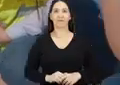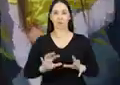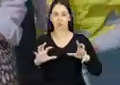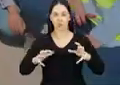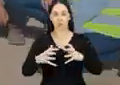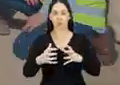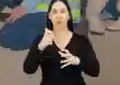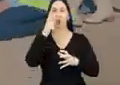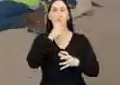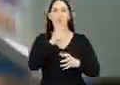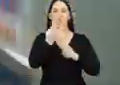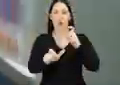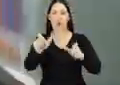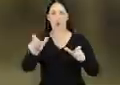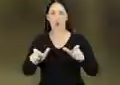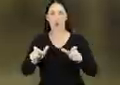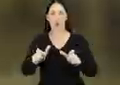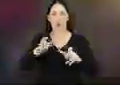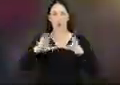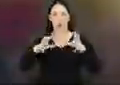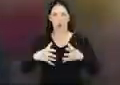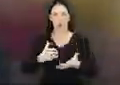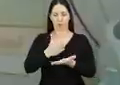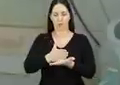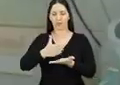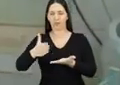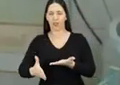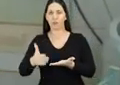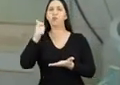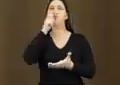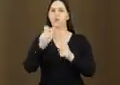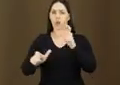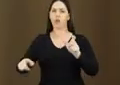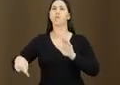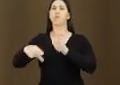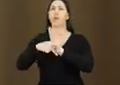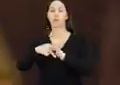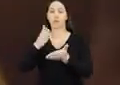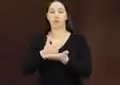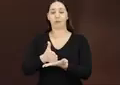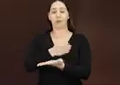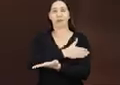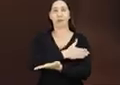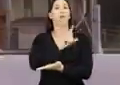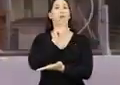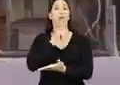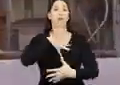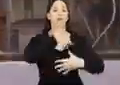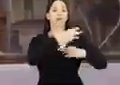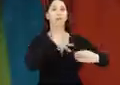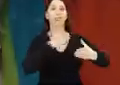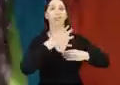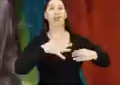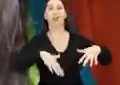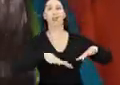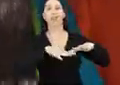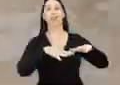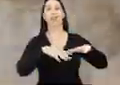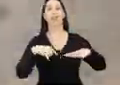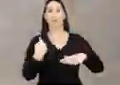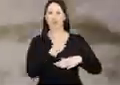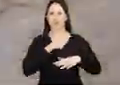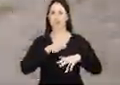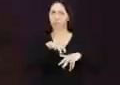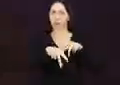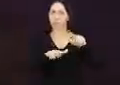Nós, mulheres, somos mais da metade da população. E somos mais da outra metade. Estamos em muitos lugares, mas a